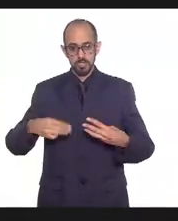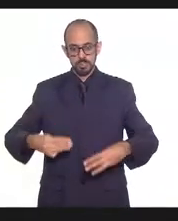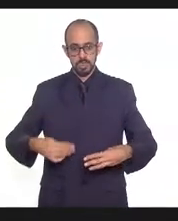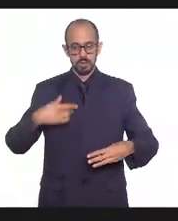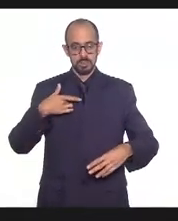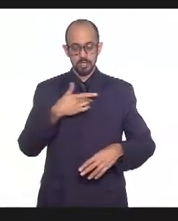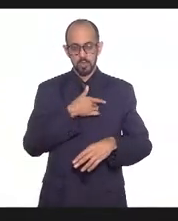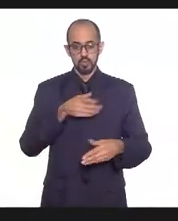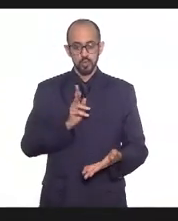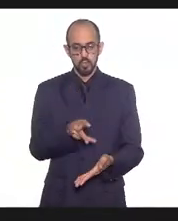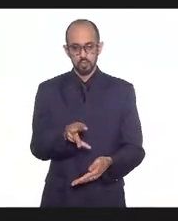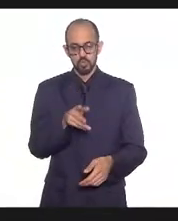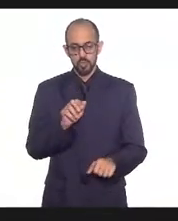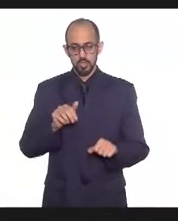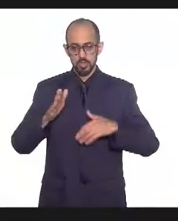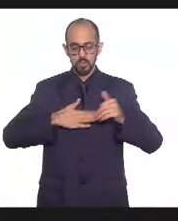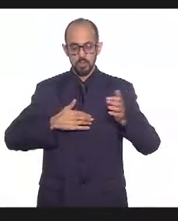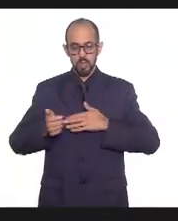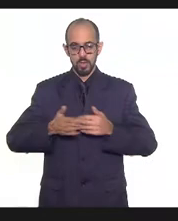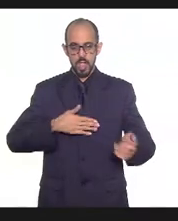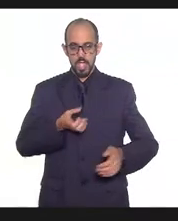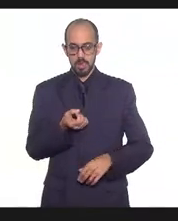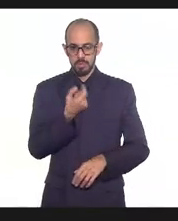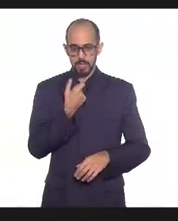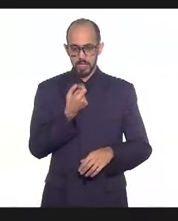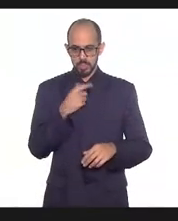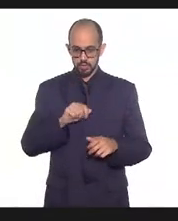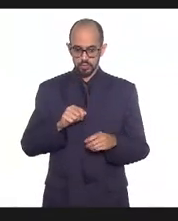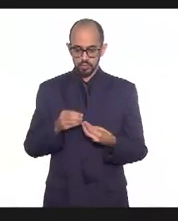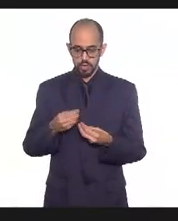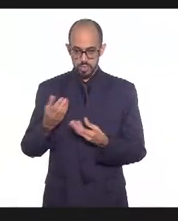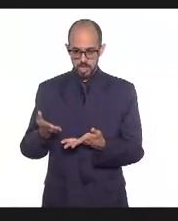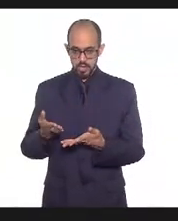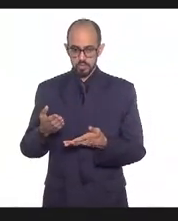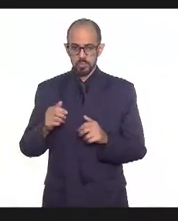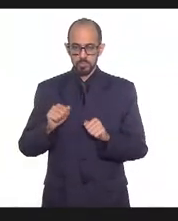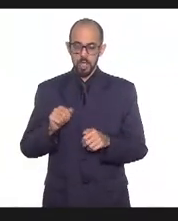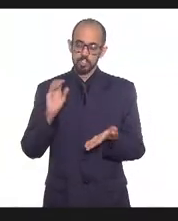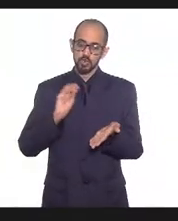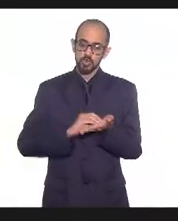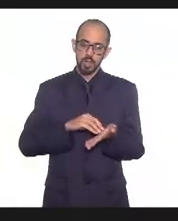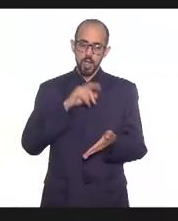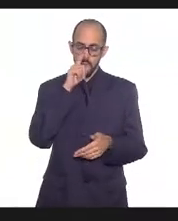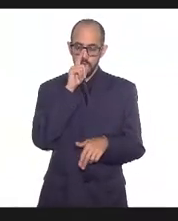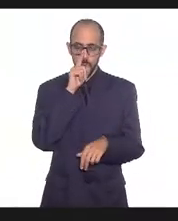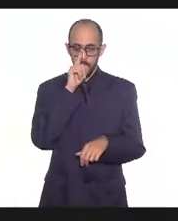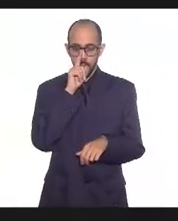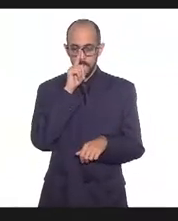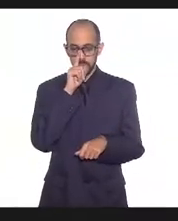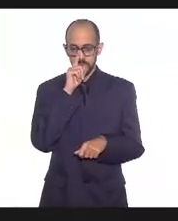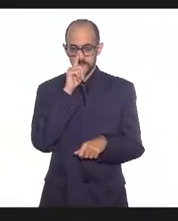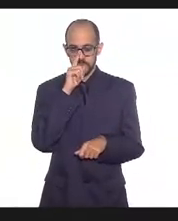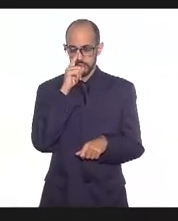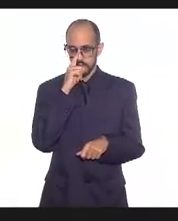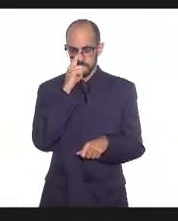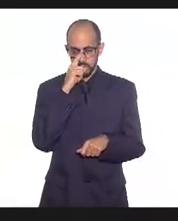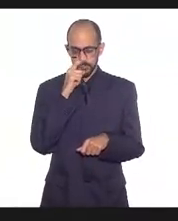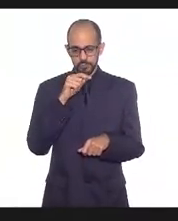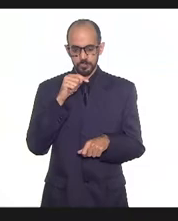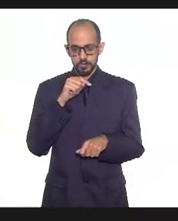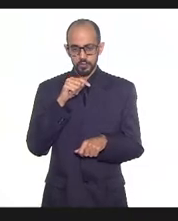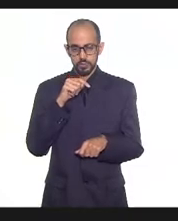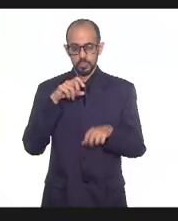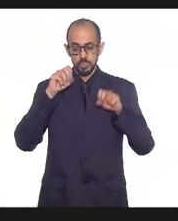todas as medicações, dependendo da prescrição que for feita, pode colocar em risco de